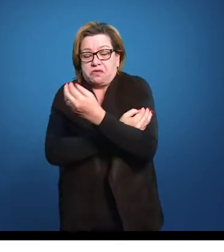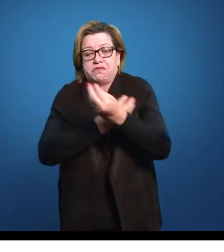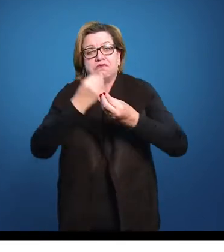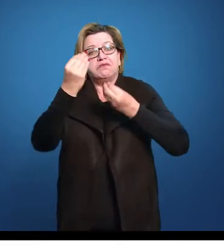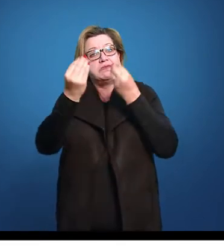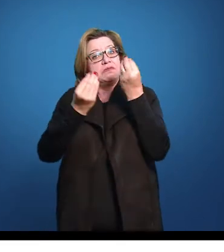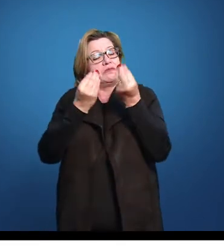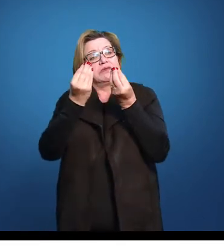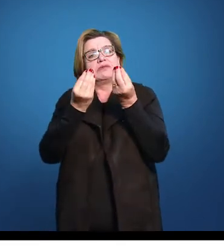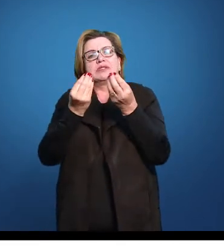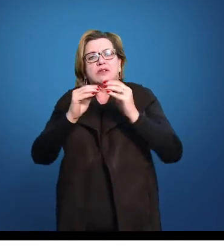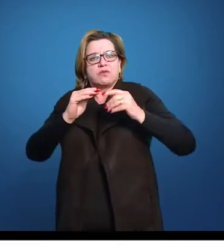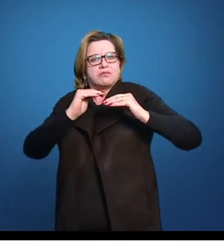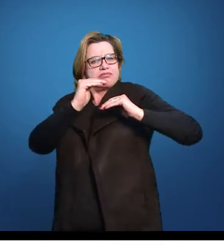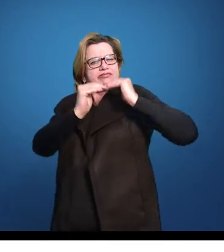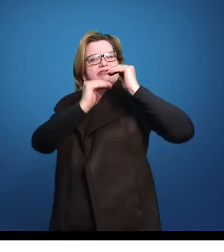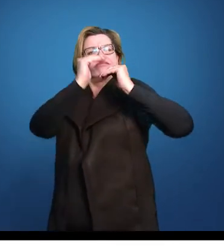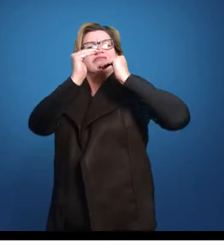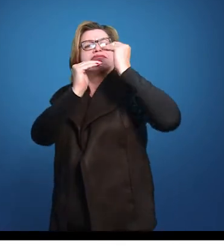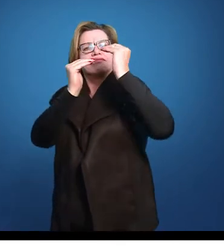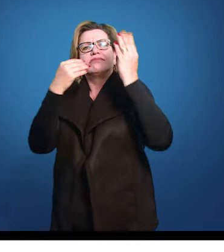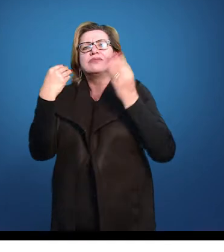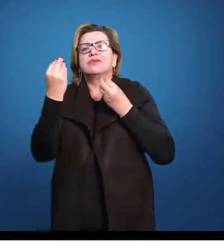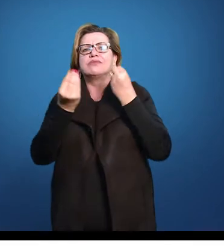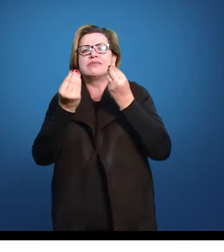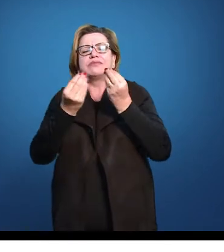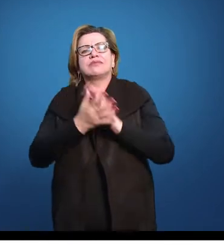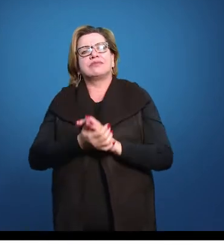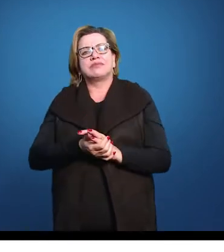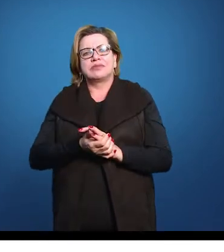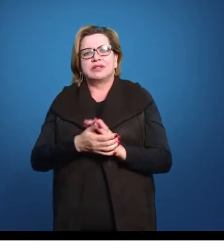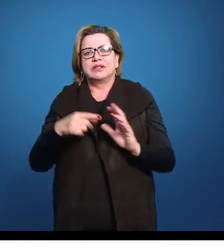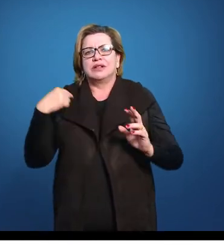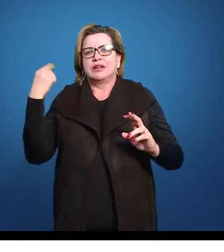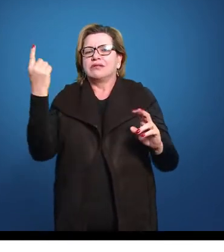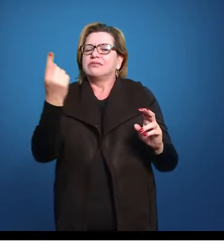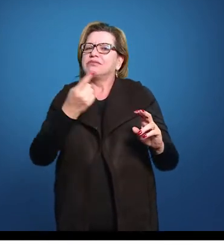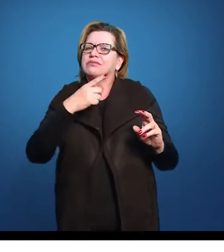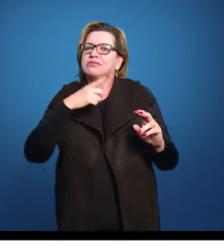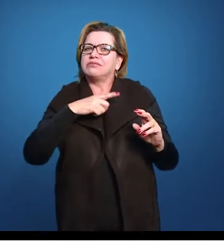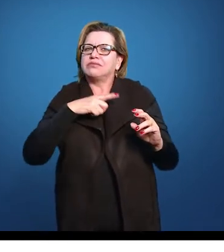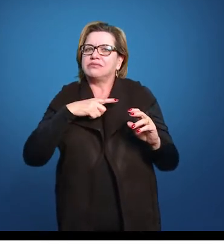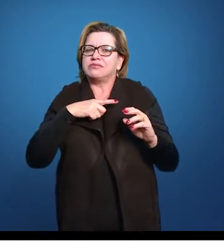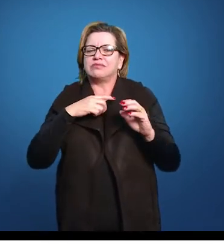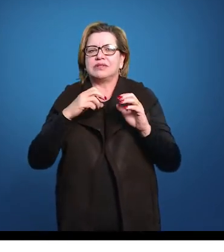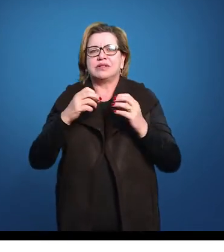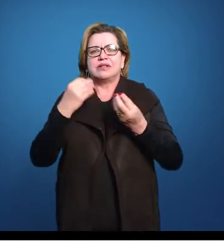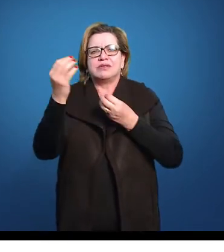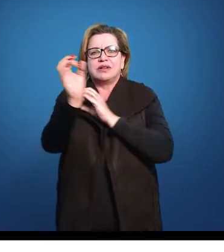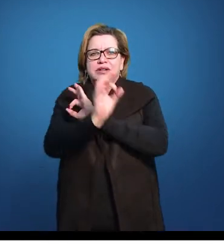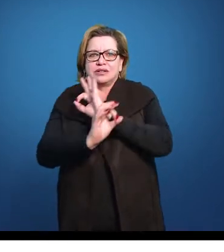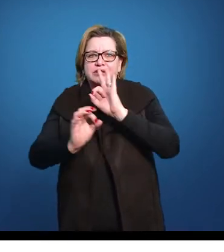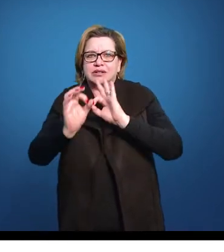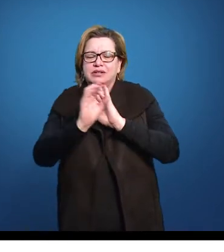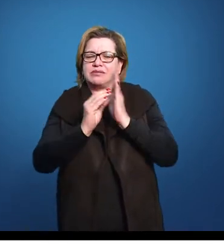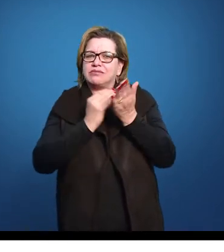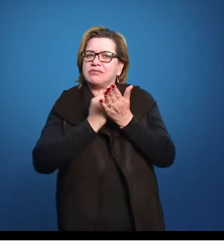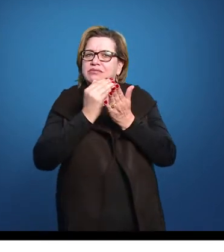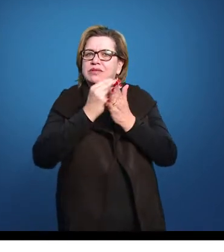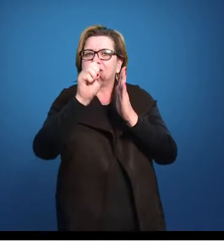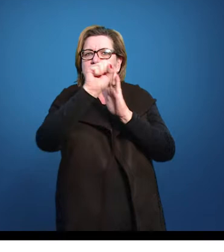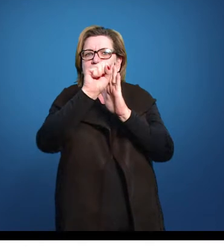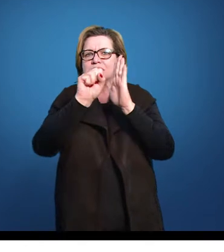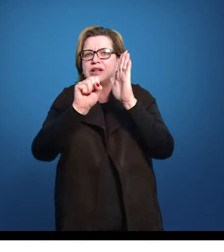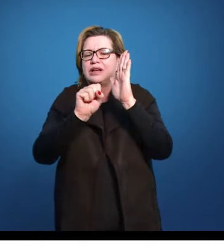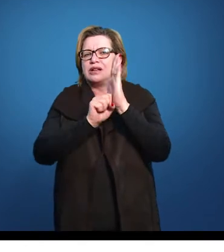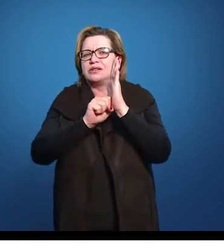crescer, que se quer desenvolver. Então a gente vai ter um sistema configurado de literatura no século XVIII com a produção